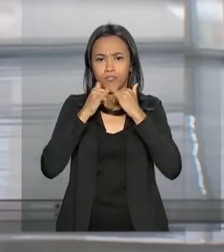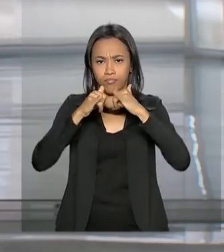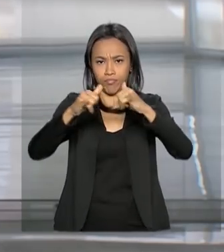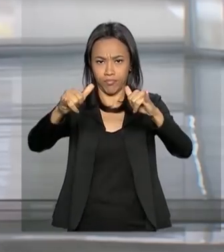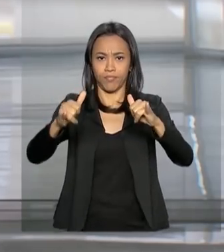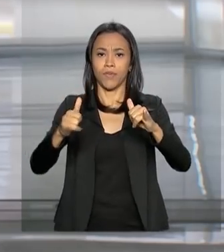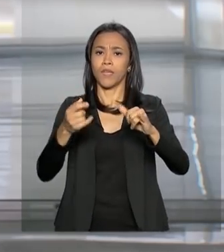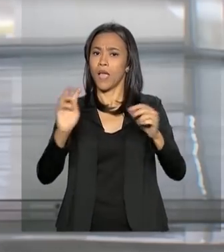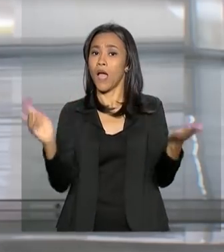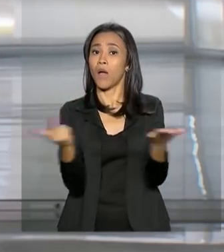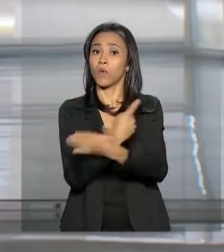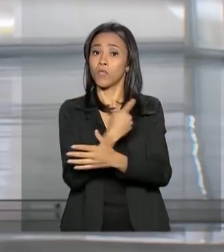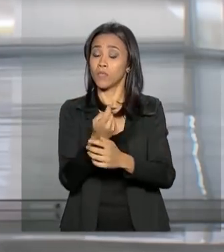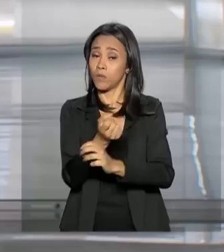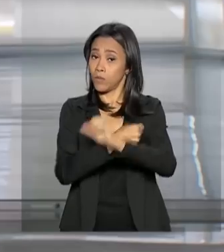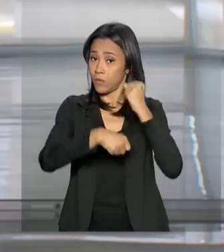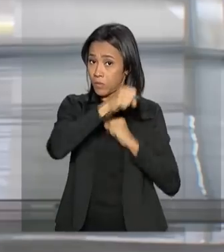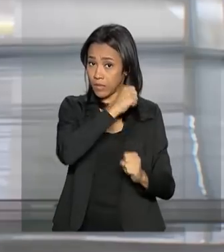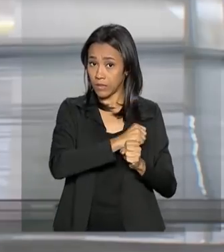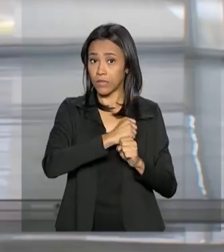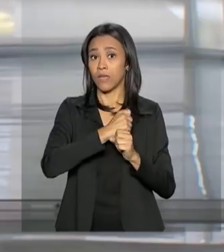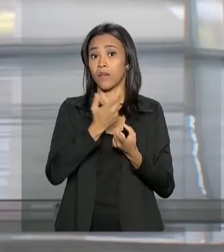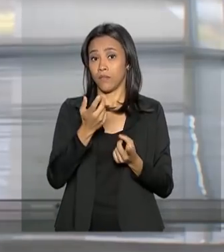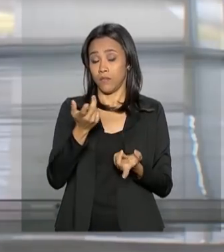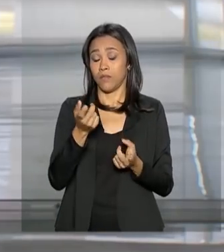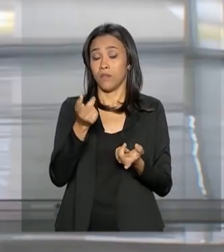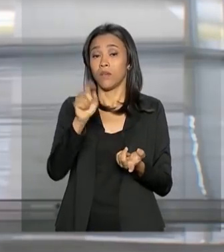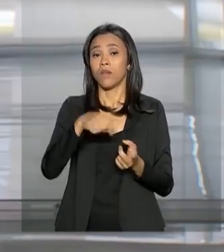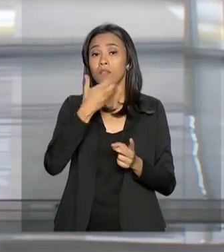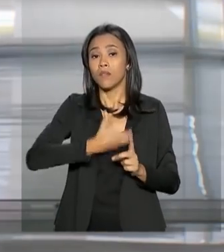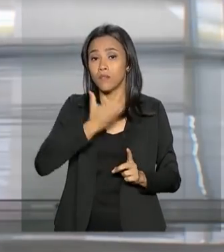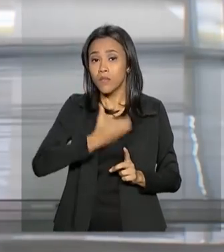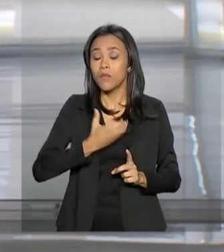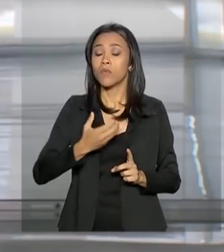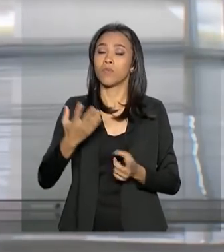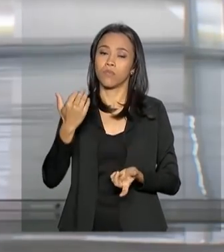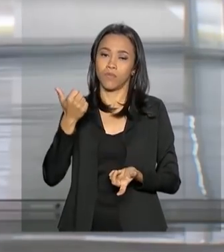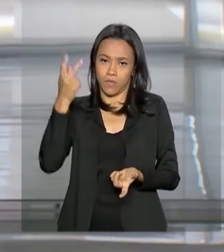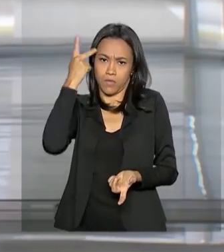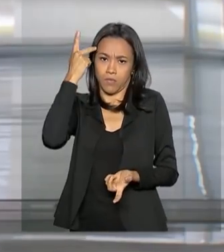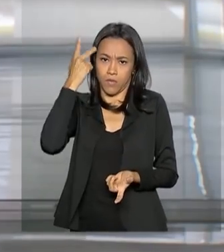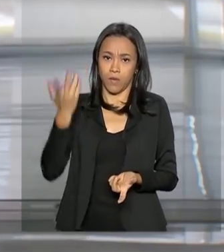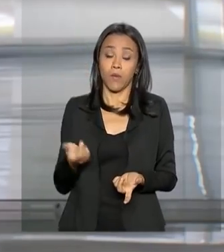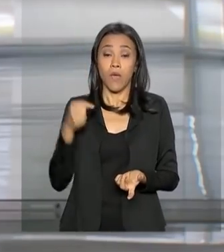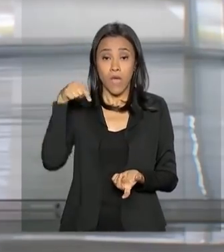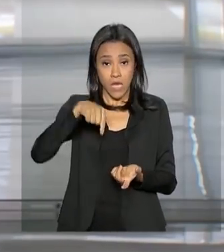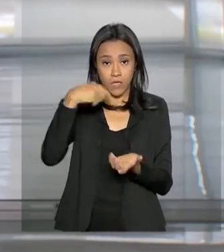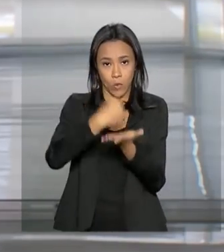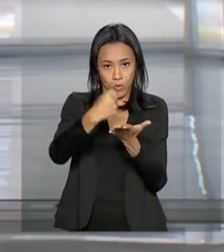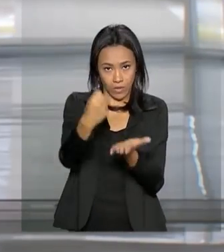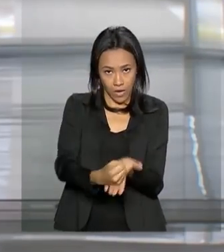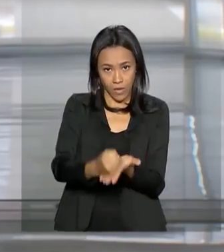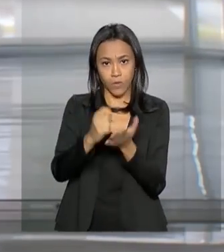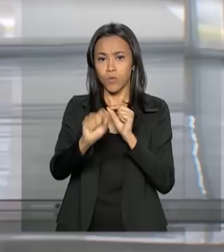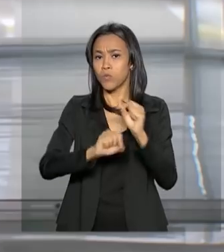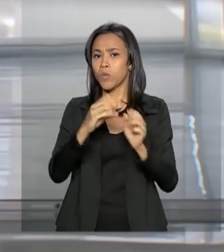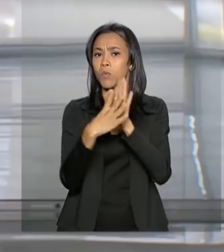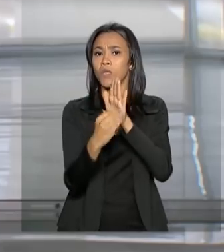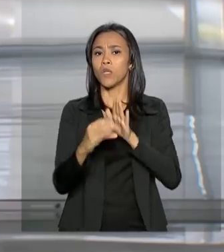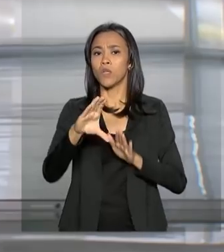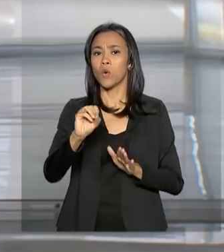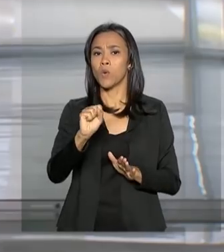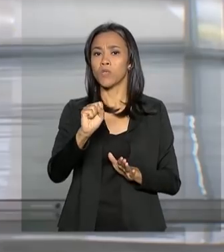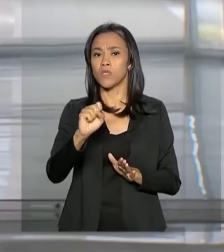que ocorreu em dezembro do ano passado na Bolsa de Valores de São Paulo. Os contratos de concessão são para a construção de